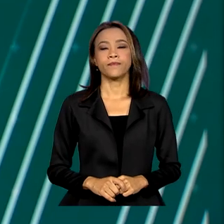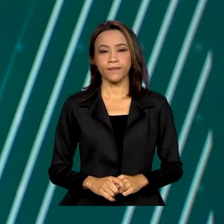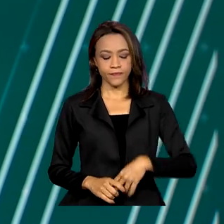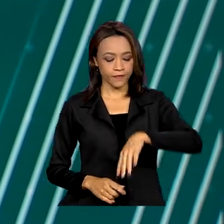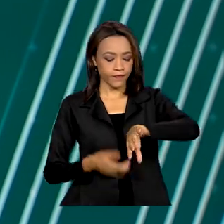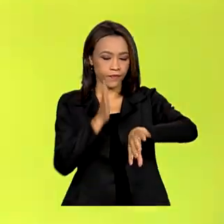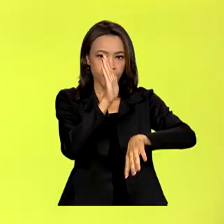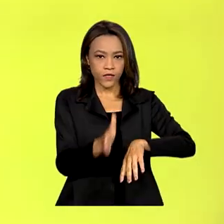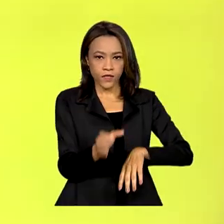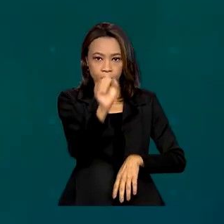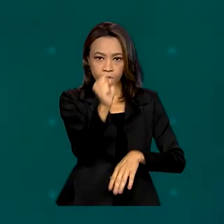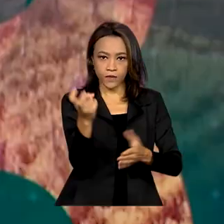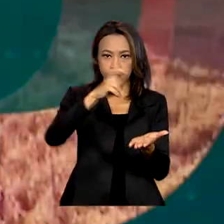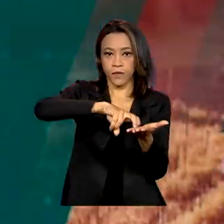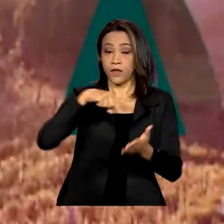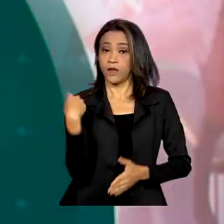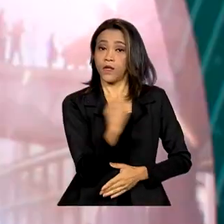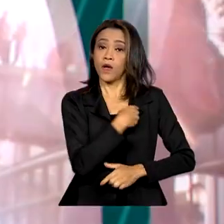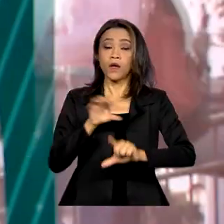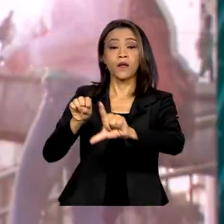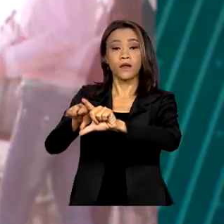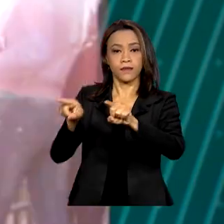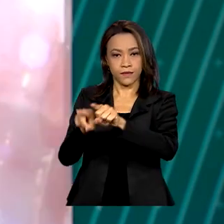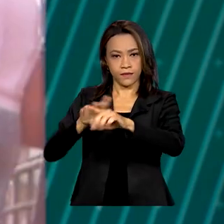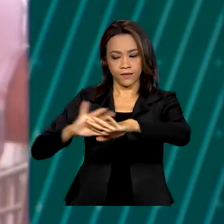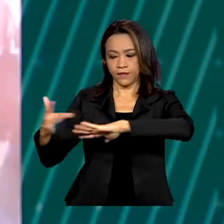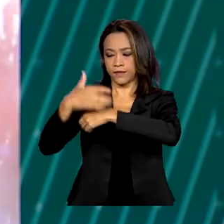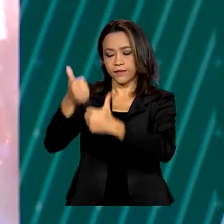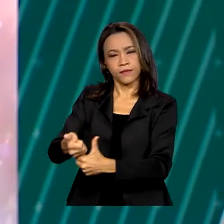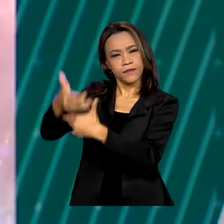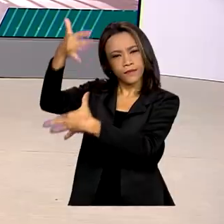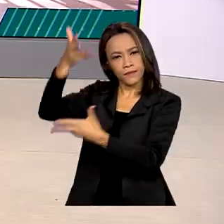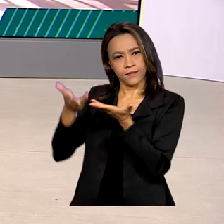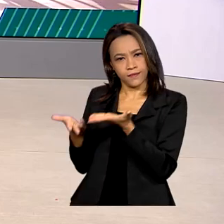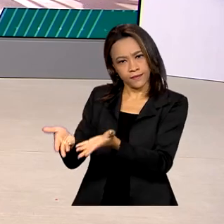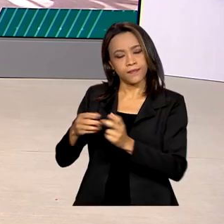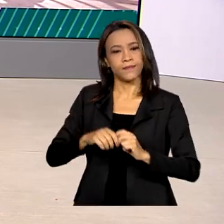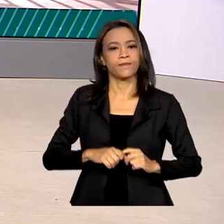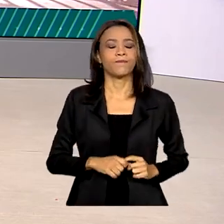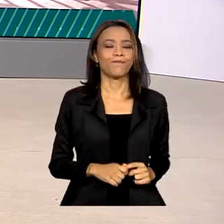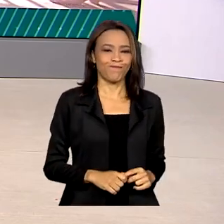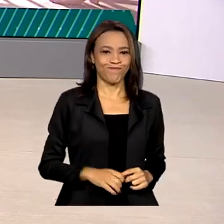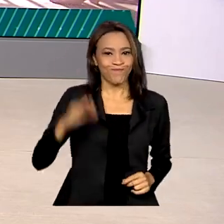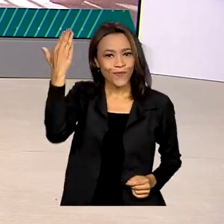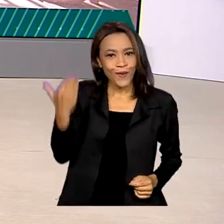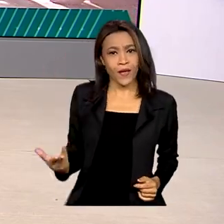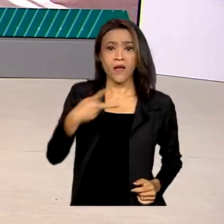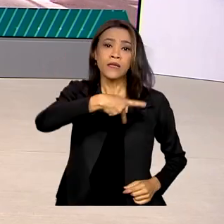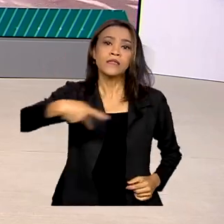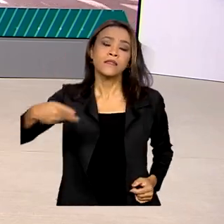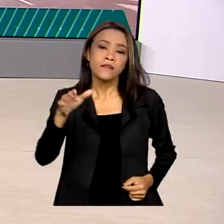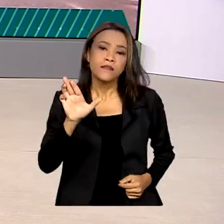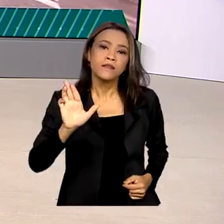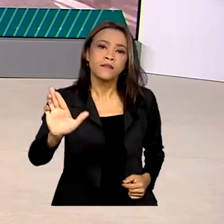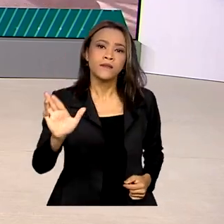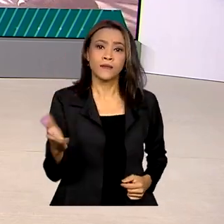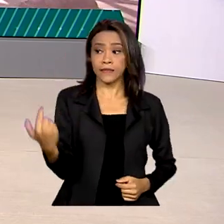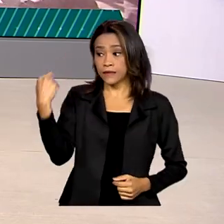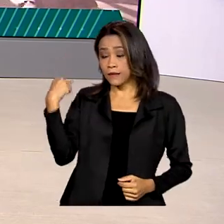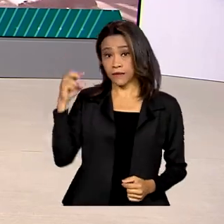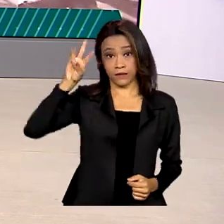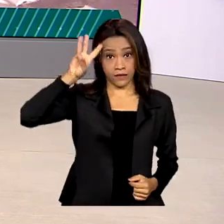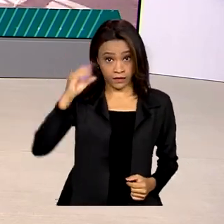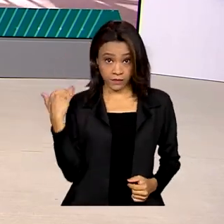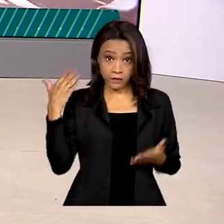Oito horas da manhã, estamos ao vivo também pelas redes sociais. O presidente Lula participou nesta terça